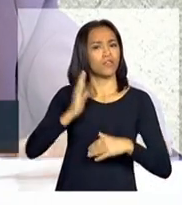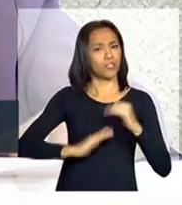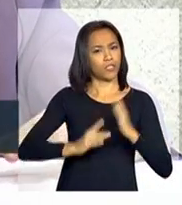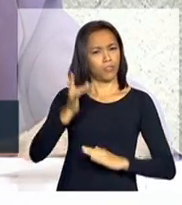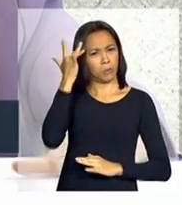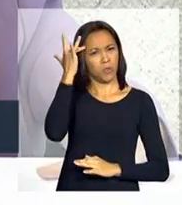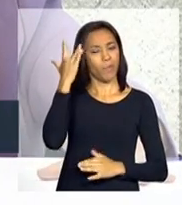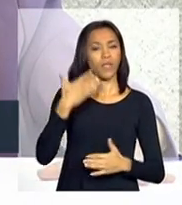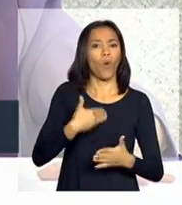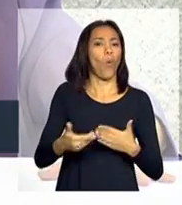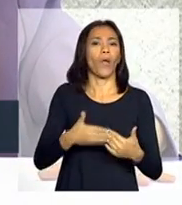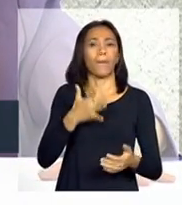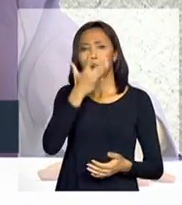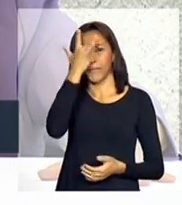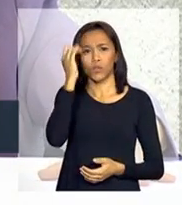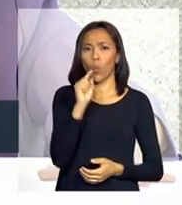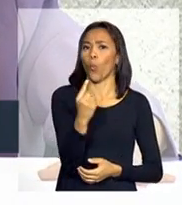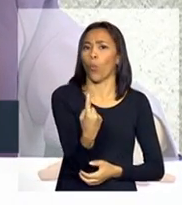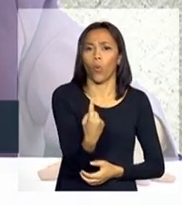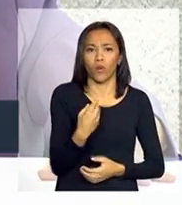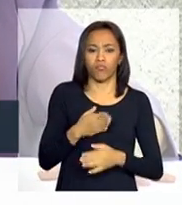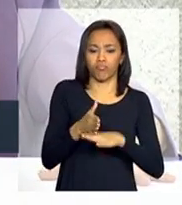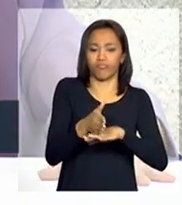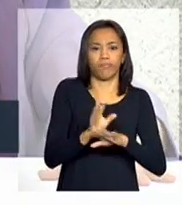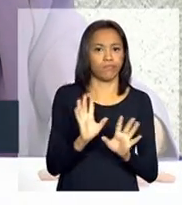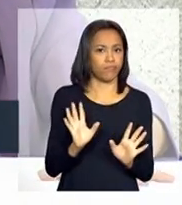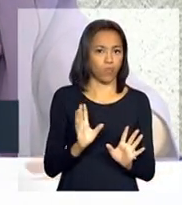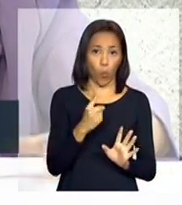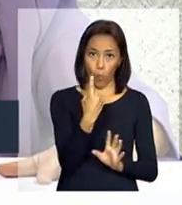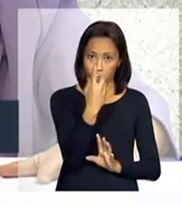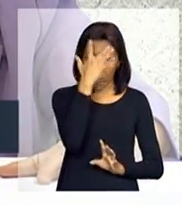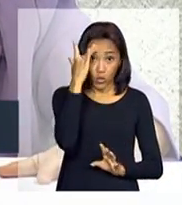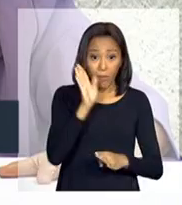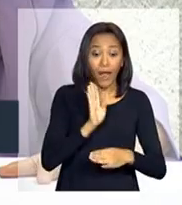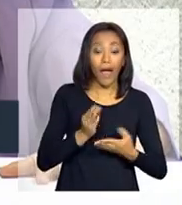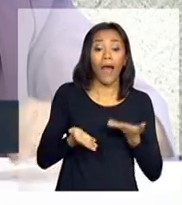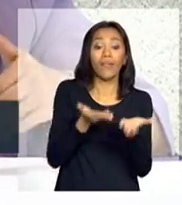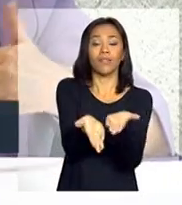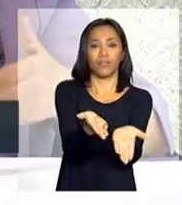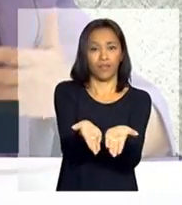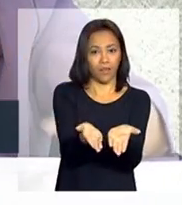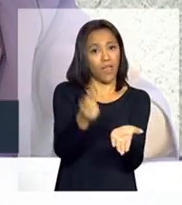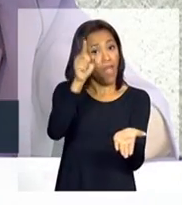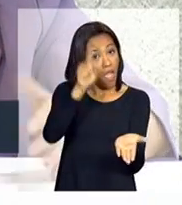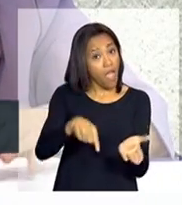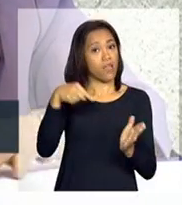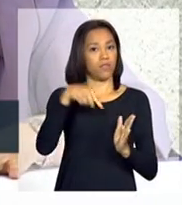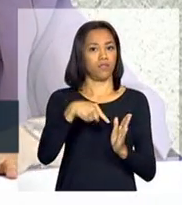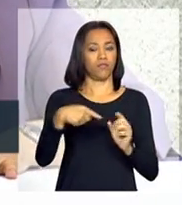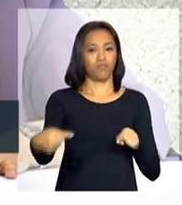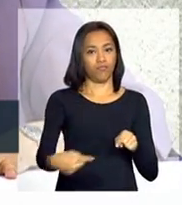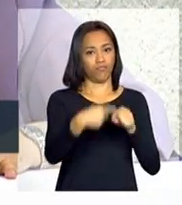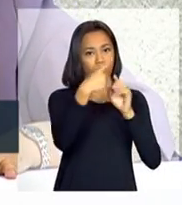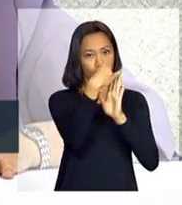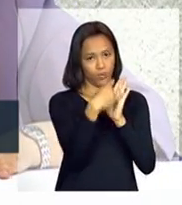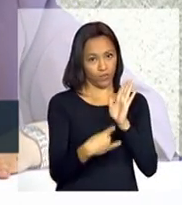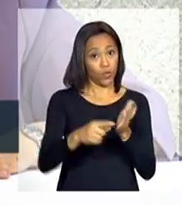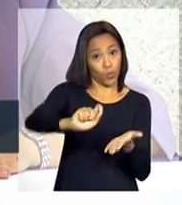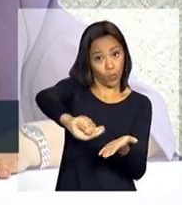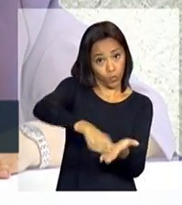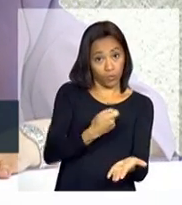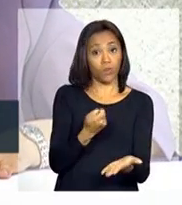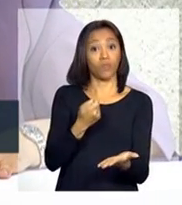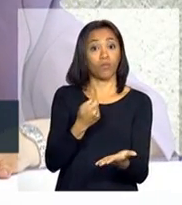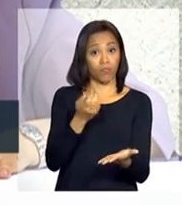Não pode ser uma pessoa só. E capacitada. é isso que a portaria que a